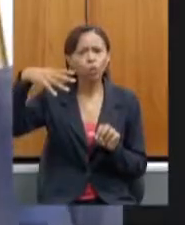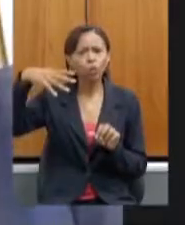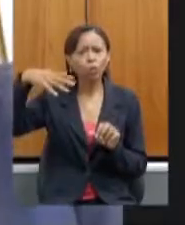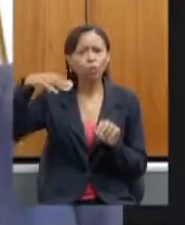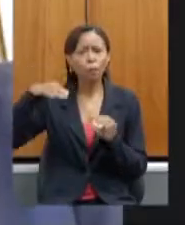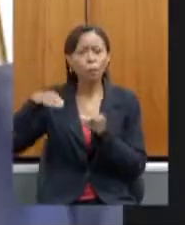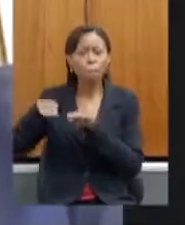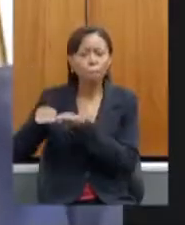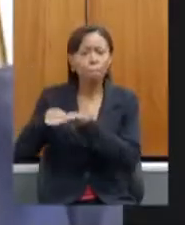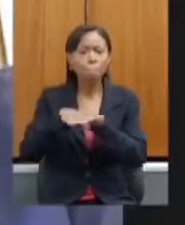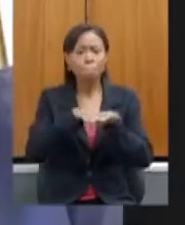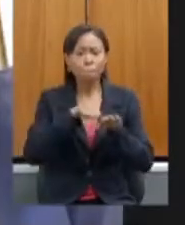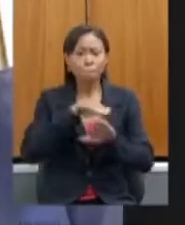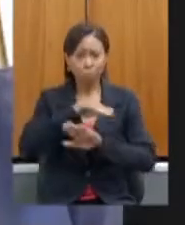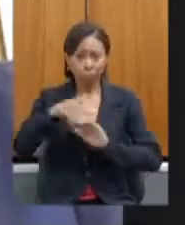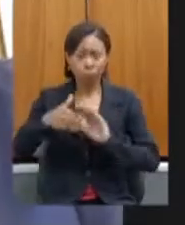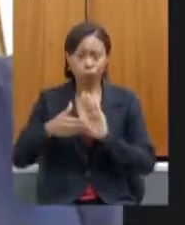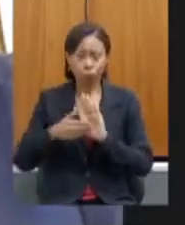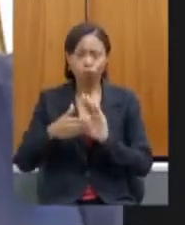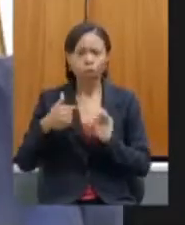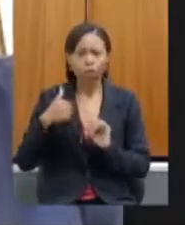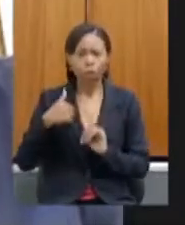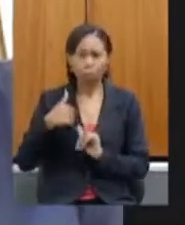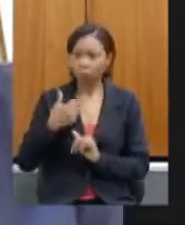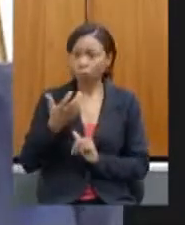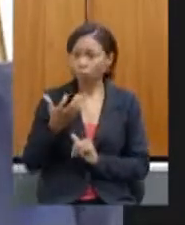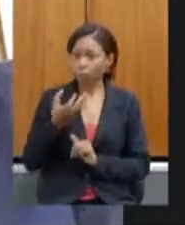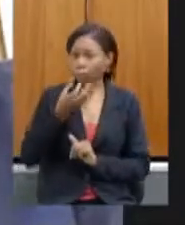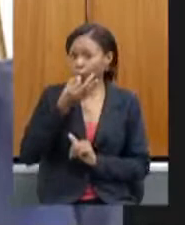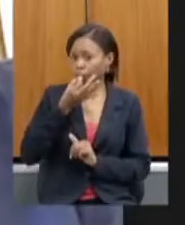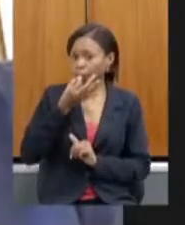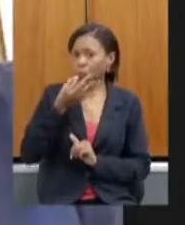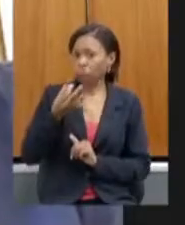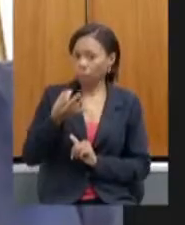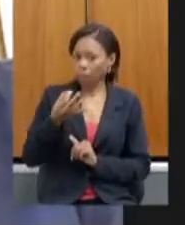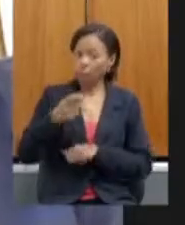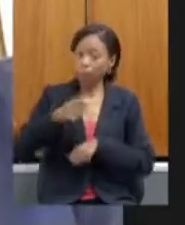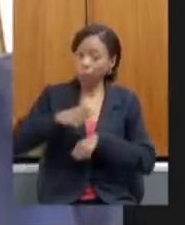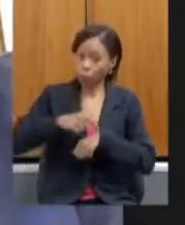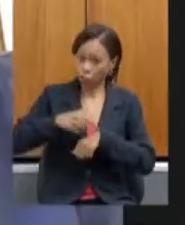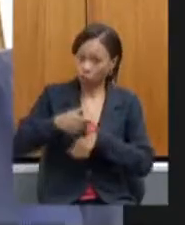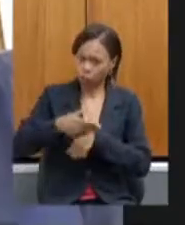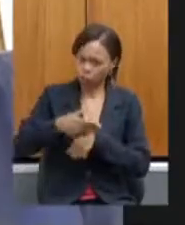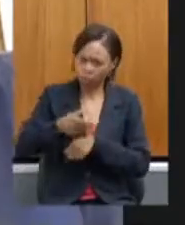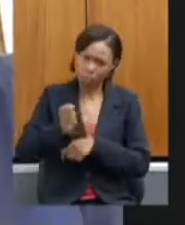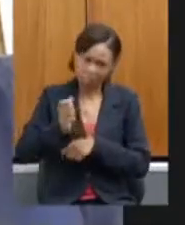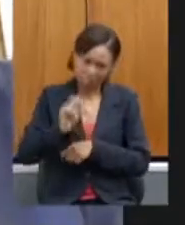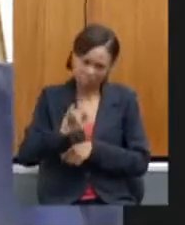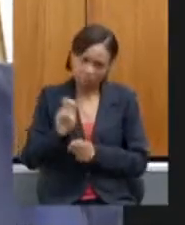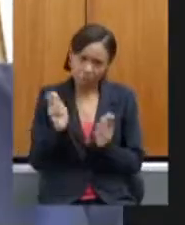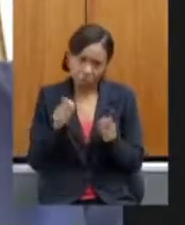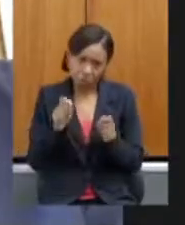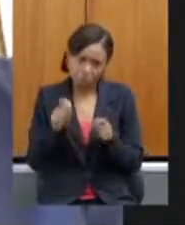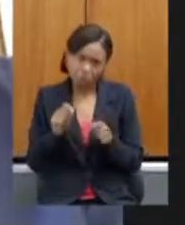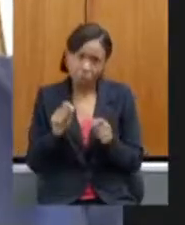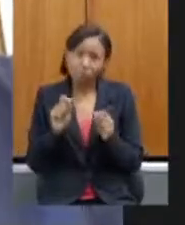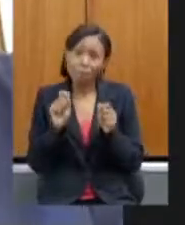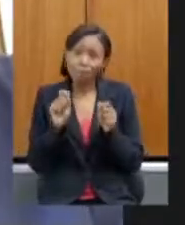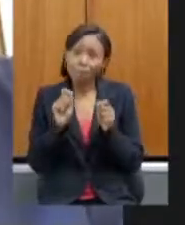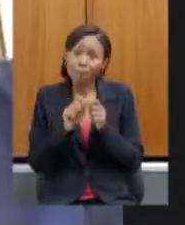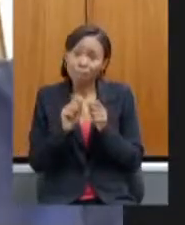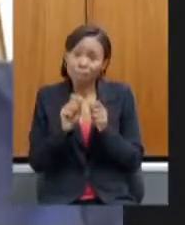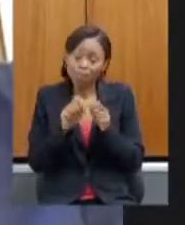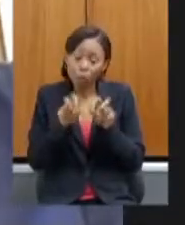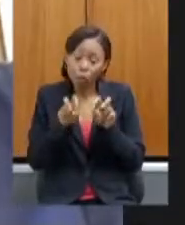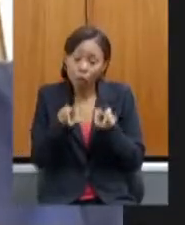sugerir a vossa excelência assim que possível que a gente faça se possível também uma audiência ainda